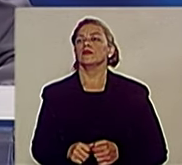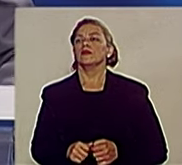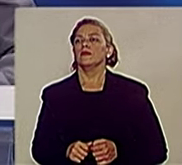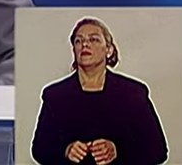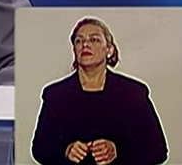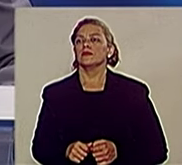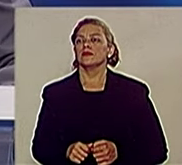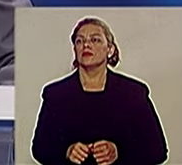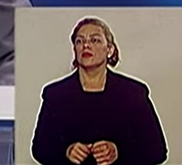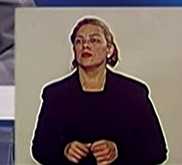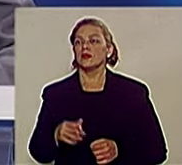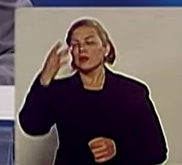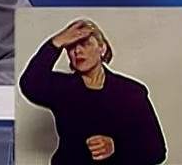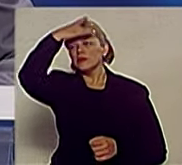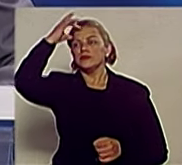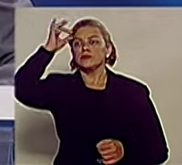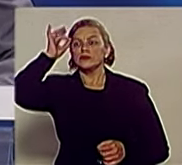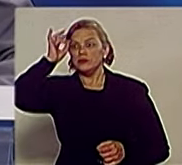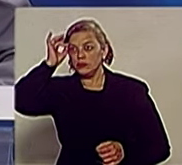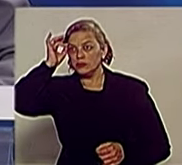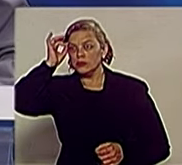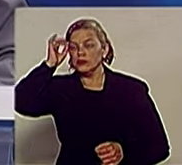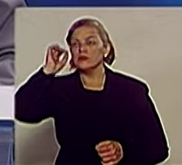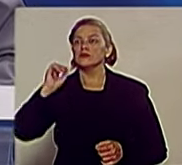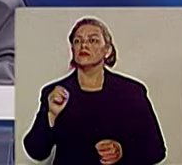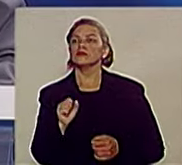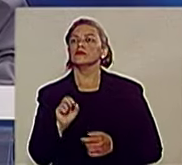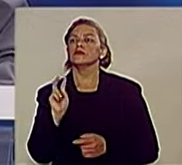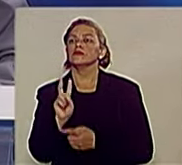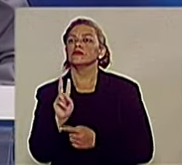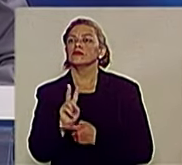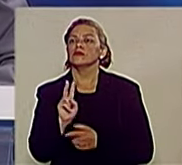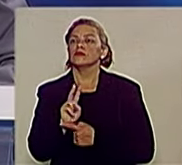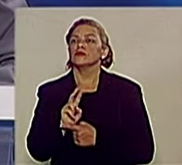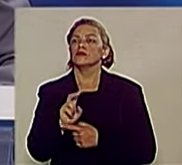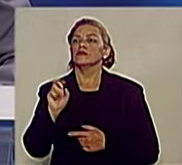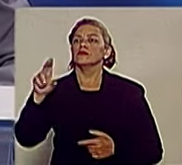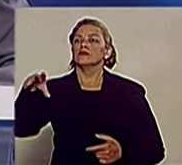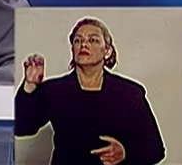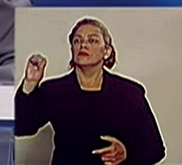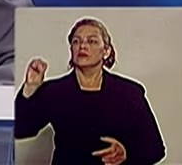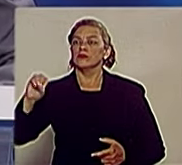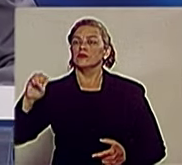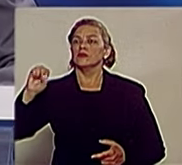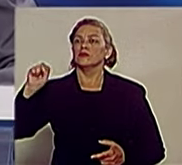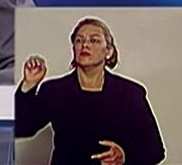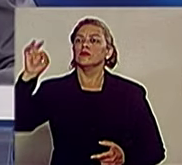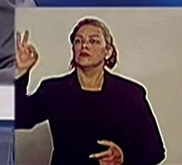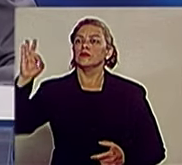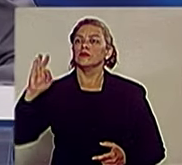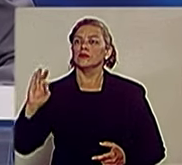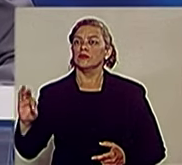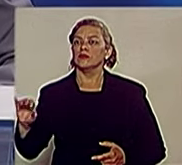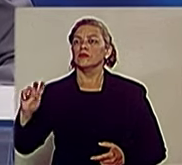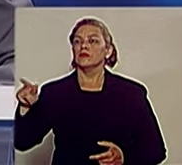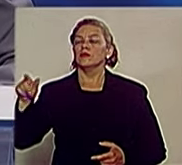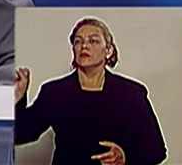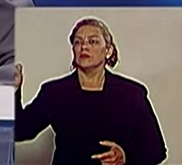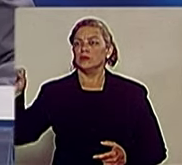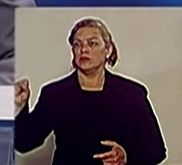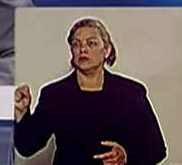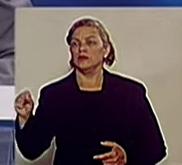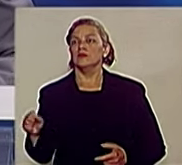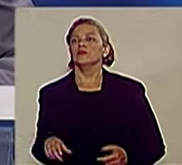ano. E a Prefeitura atende 50,8% da população e gasta quase 700 milhões de reais.